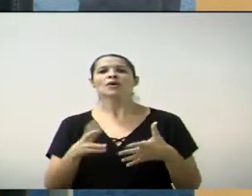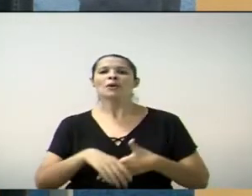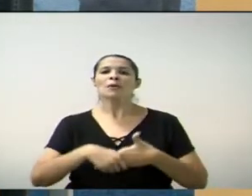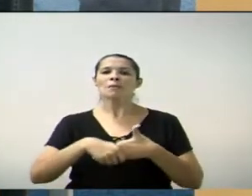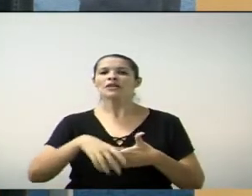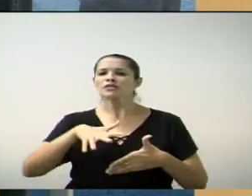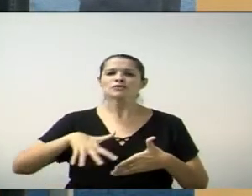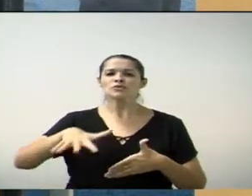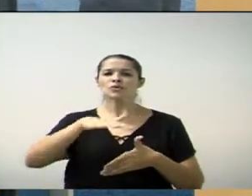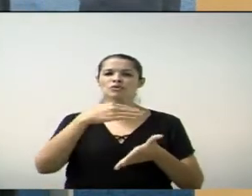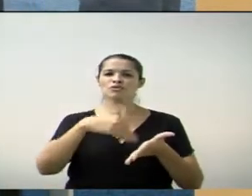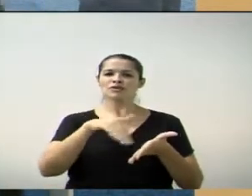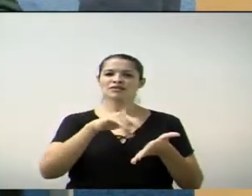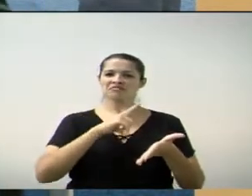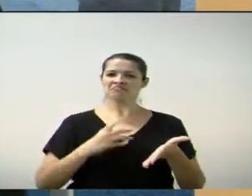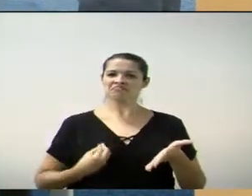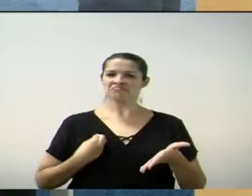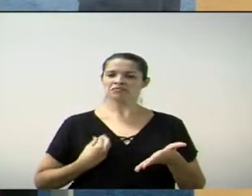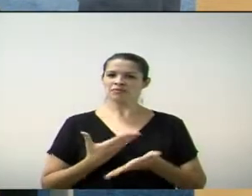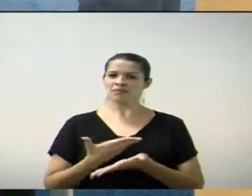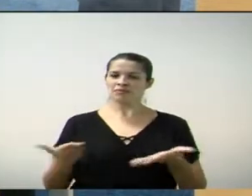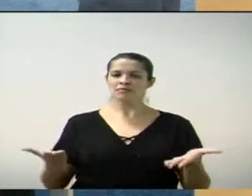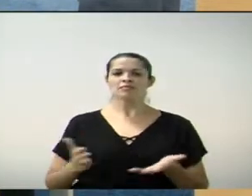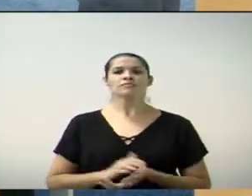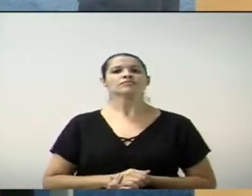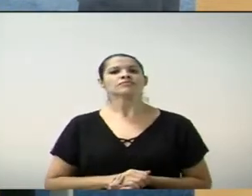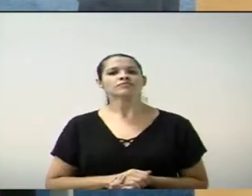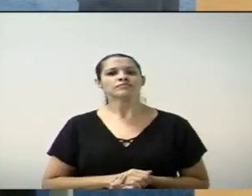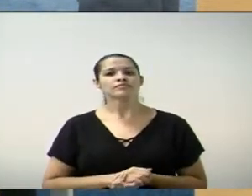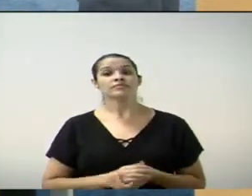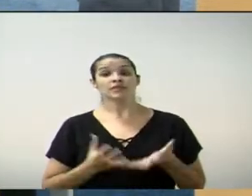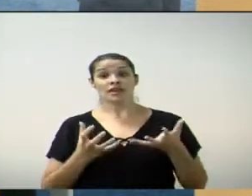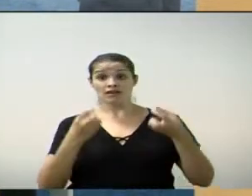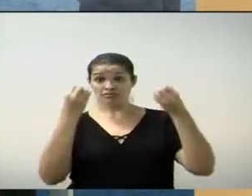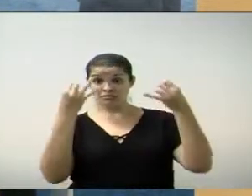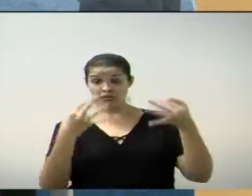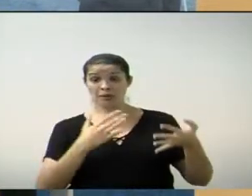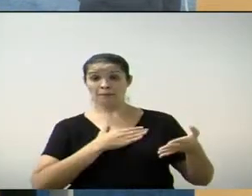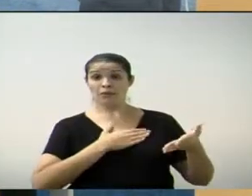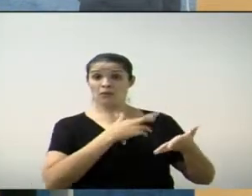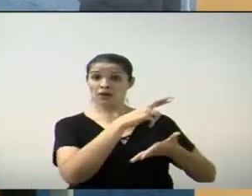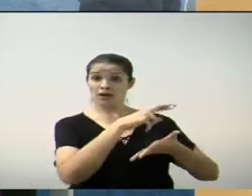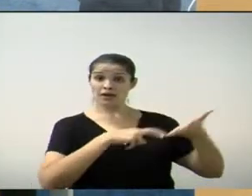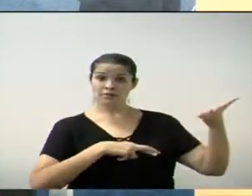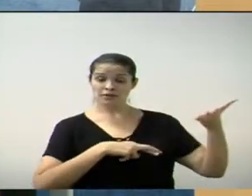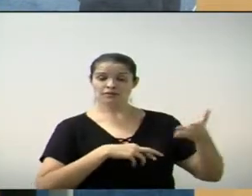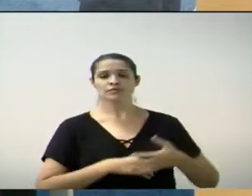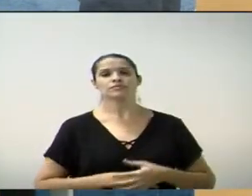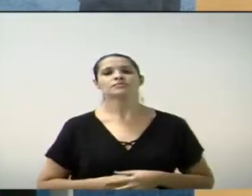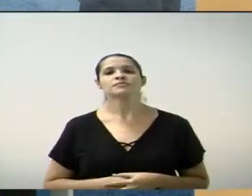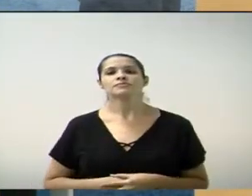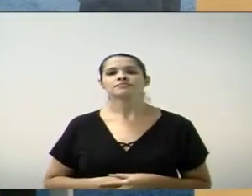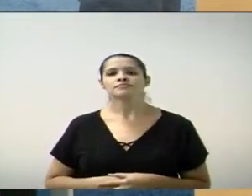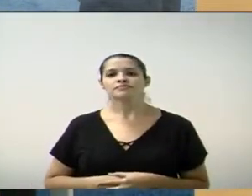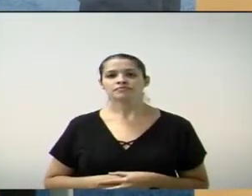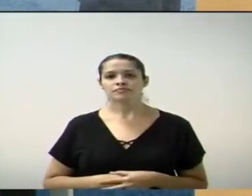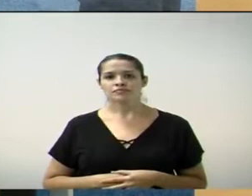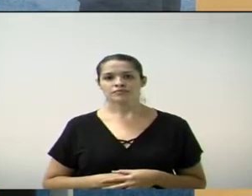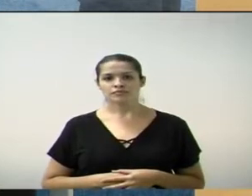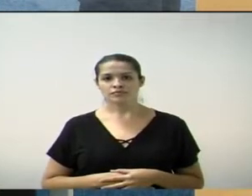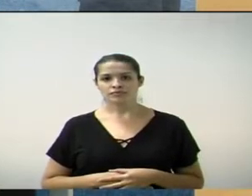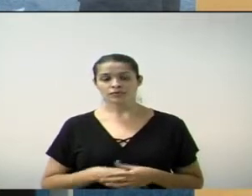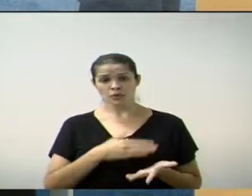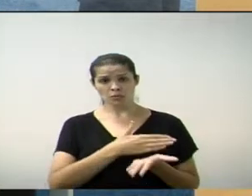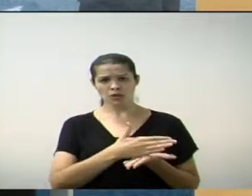presente, quero comentar sobre os meus requerimentos e vou começar pelo de